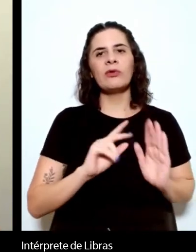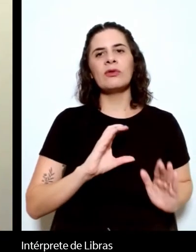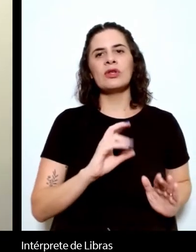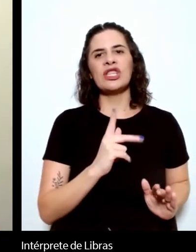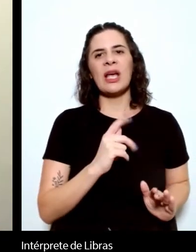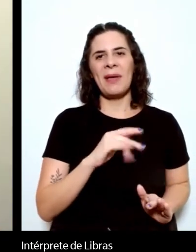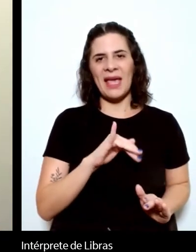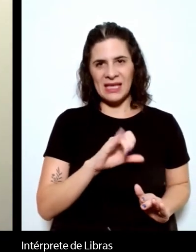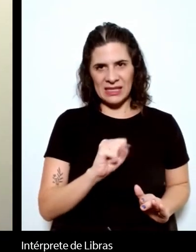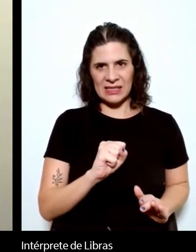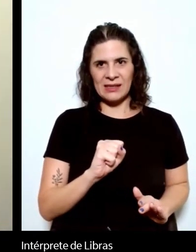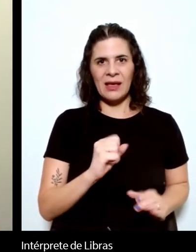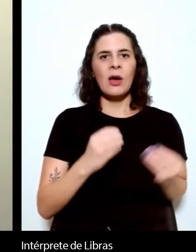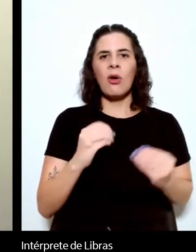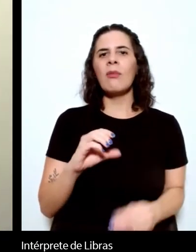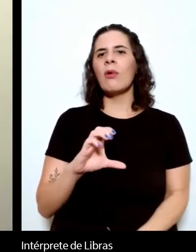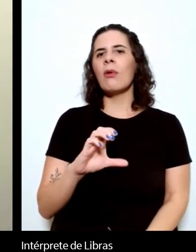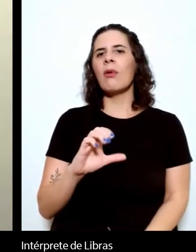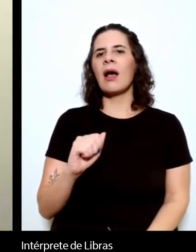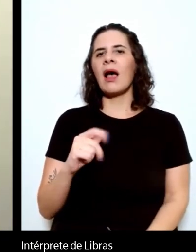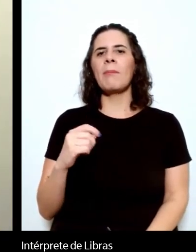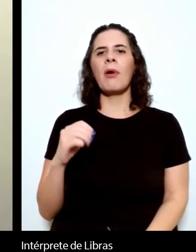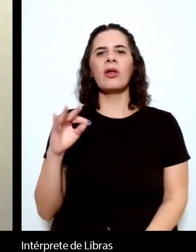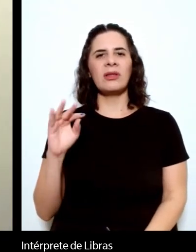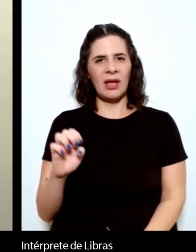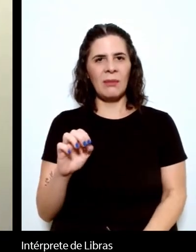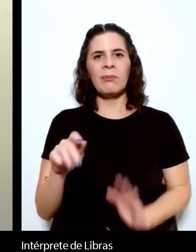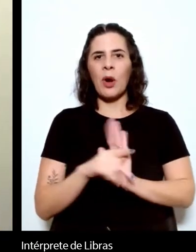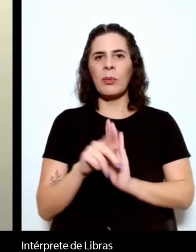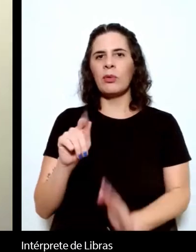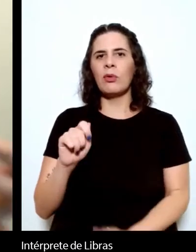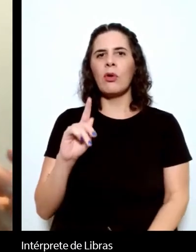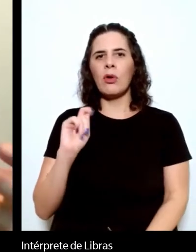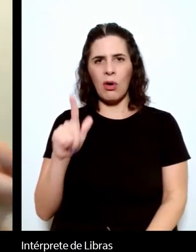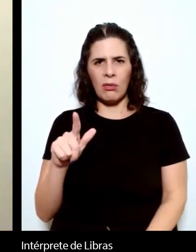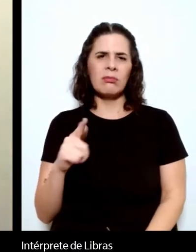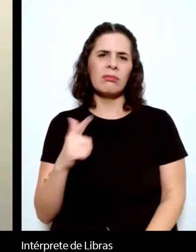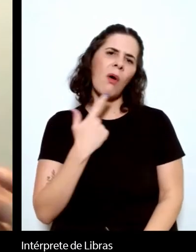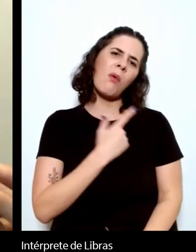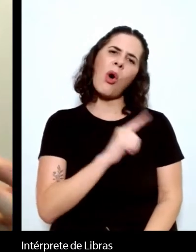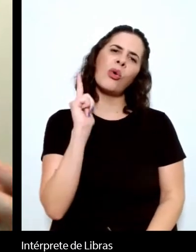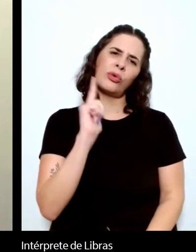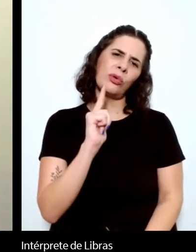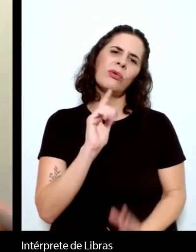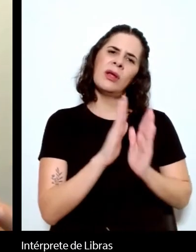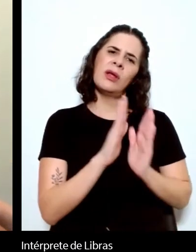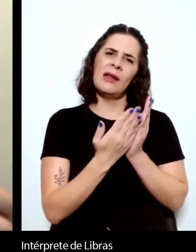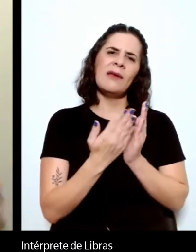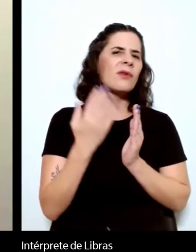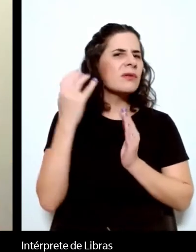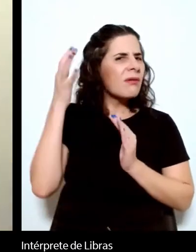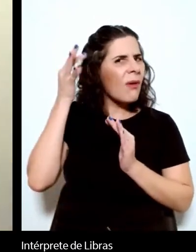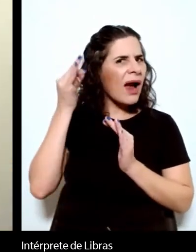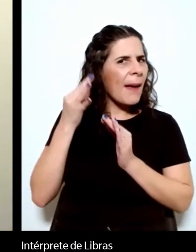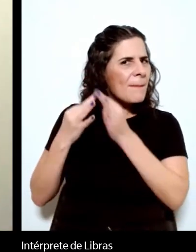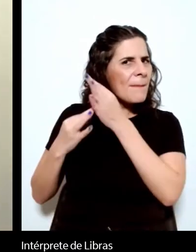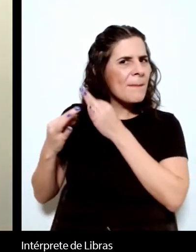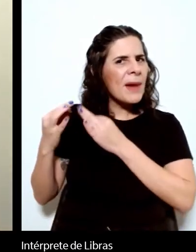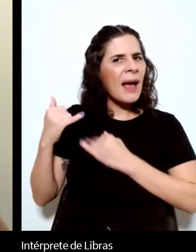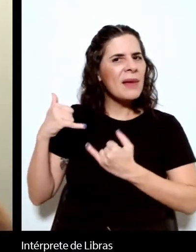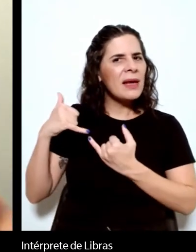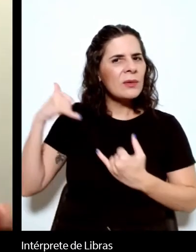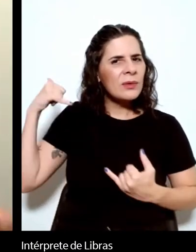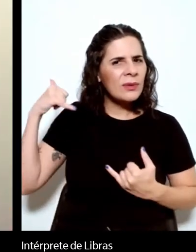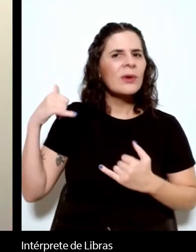e a tress of a hair do Mopassan, um fio de cabelo, medeça de cabelo do Mopassan.